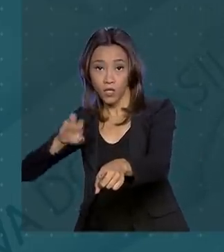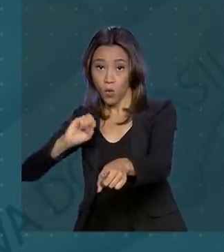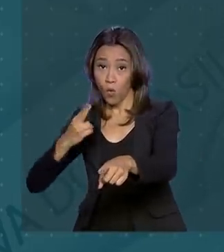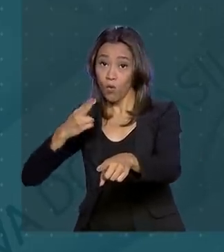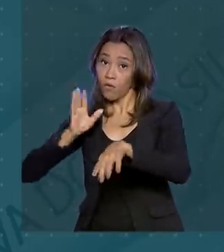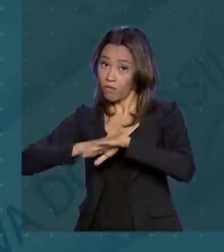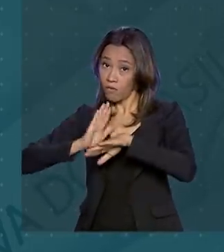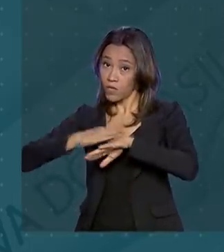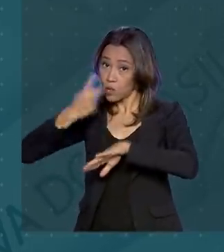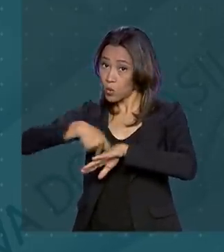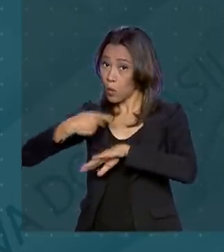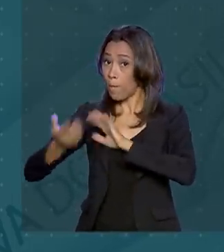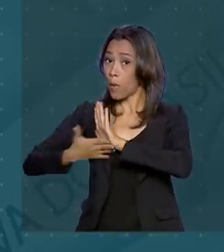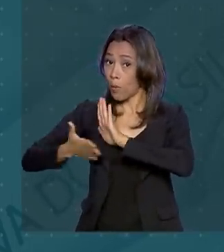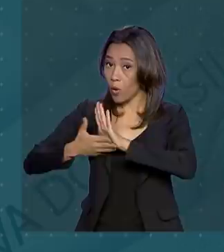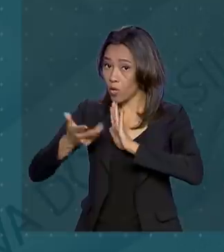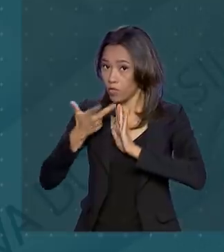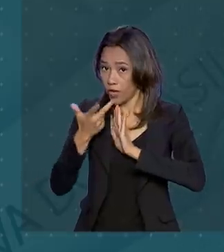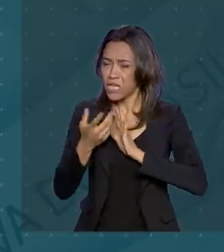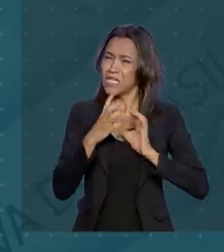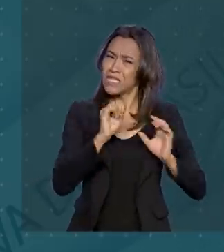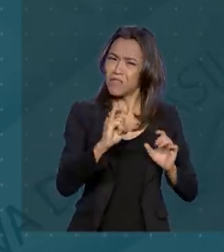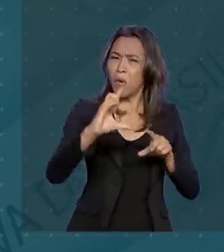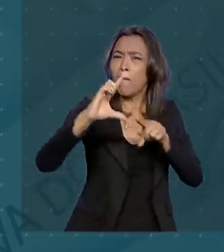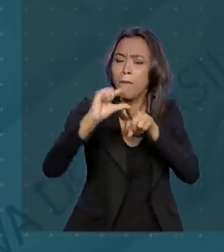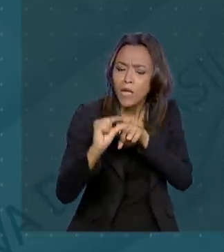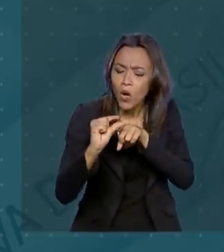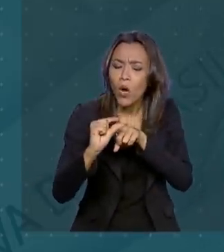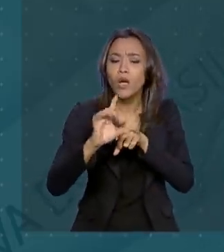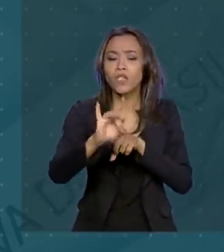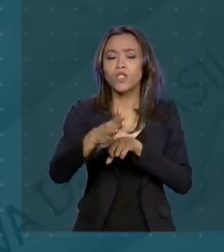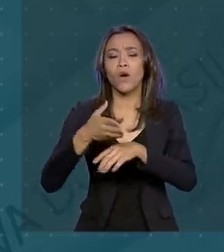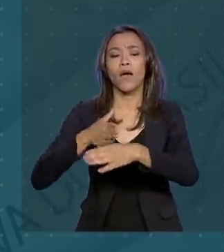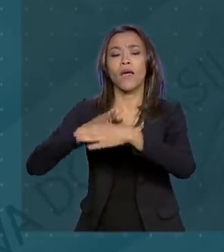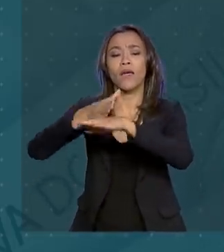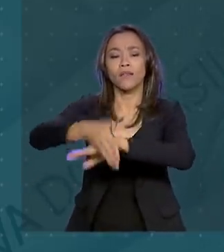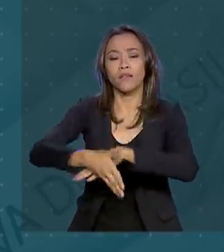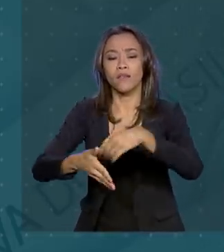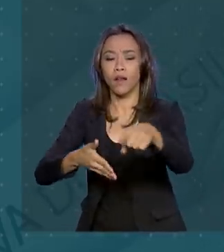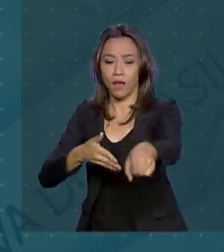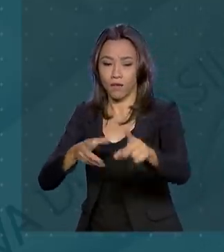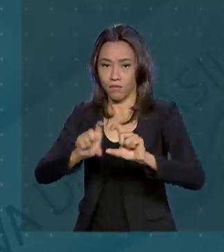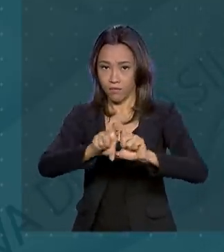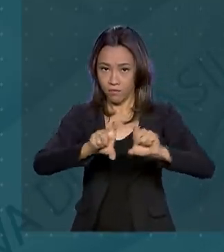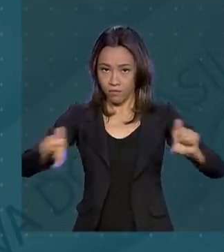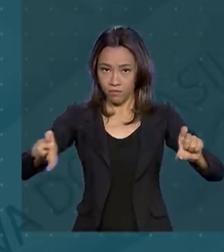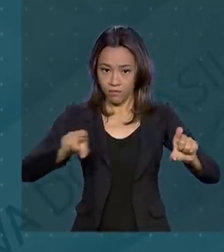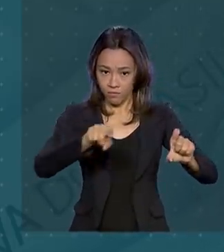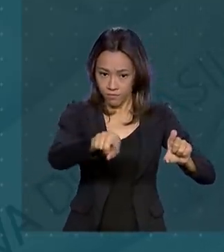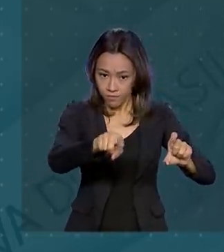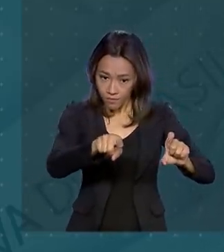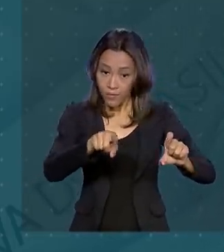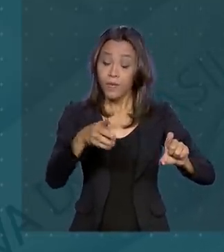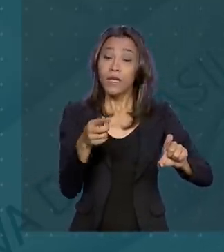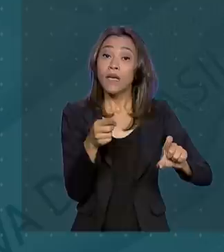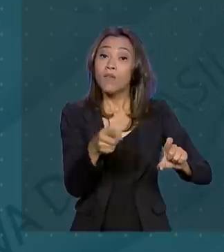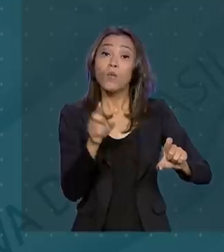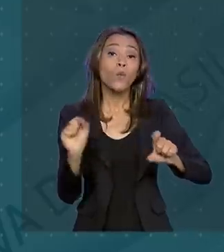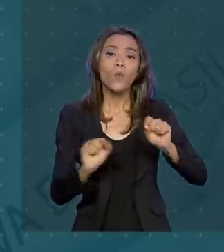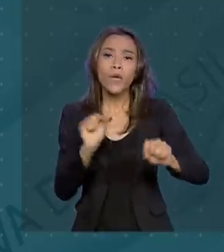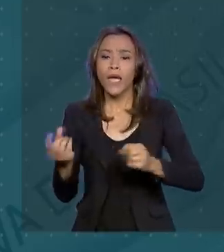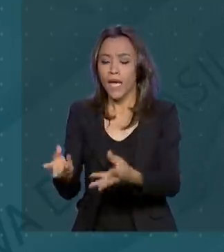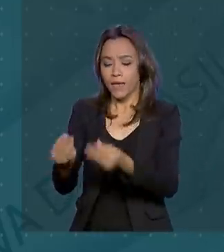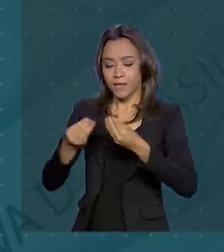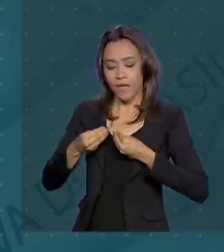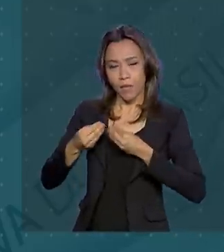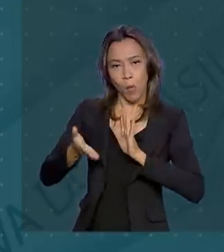proposta. Mas se a dívida for menor, basta que o devedor entre na chamada transação por adesão. Neste caso, ele recebe